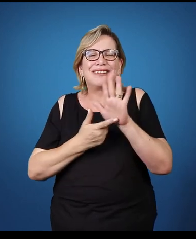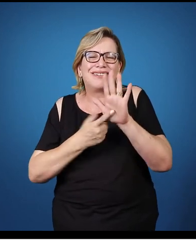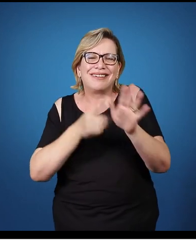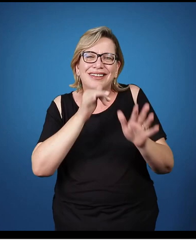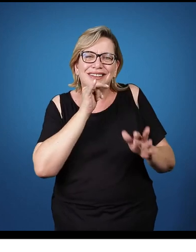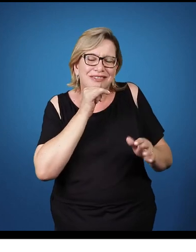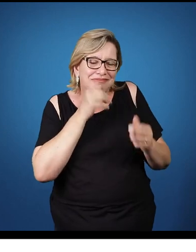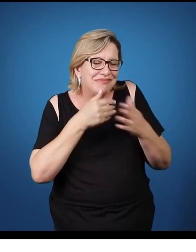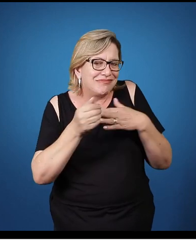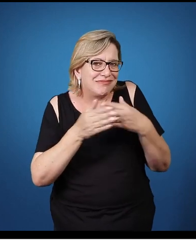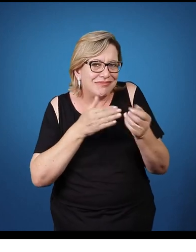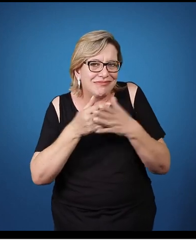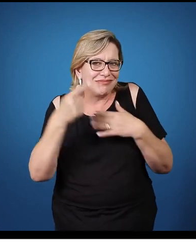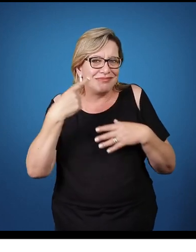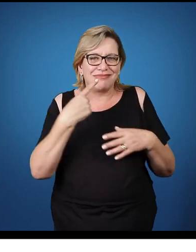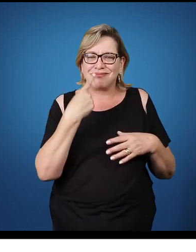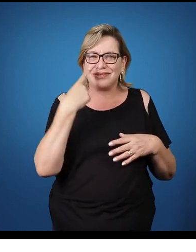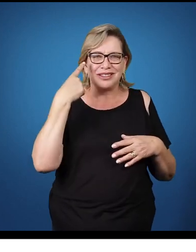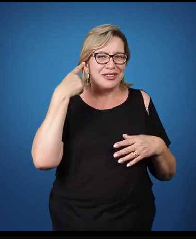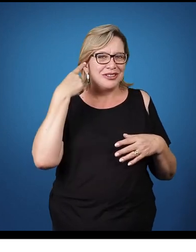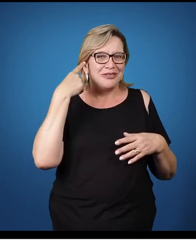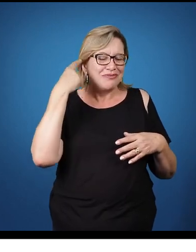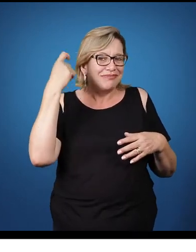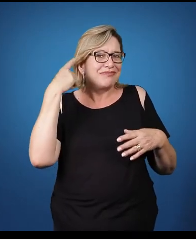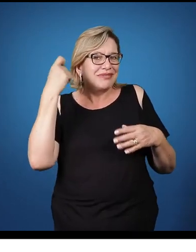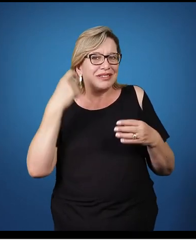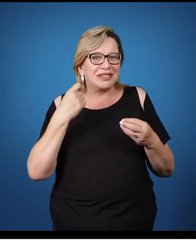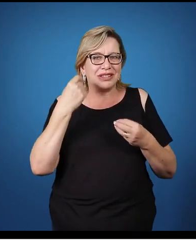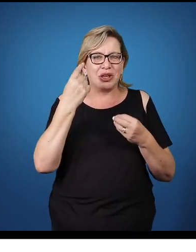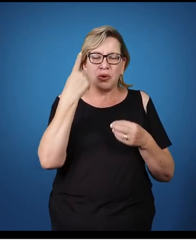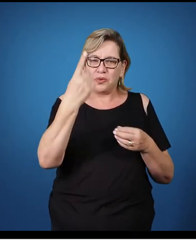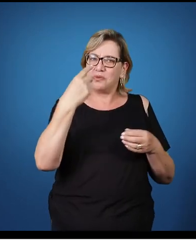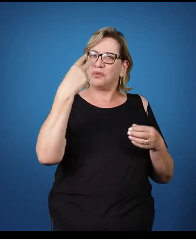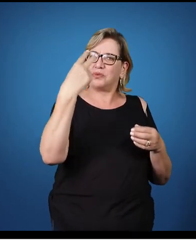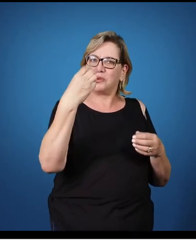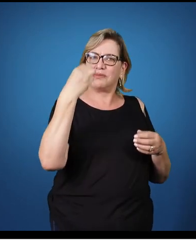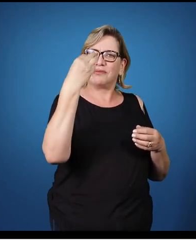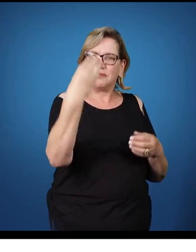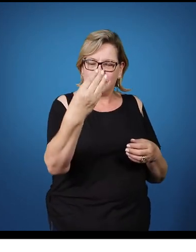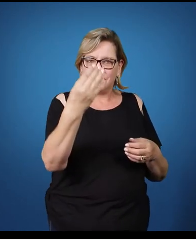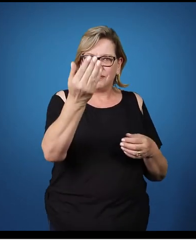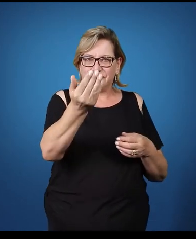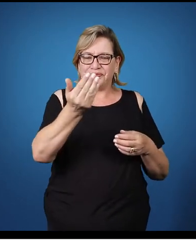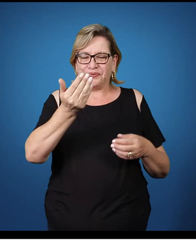Qualquer som. Vai lá. Um, dois, três.